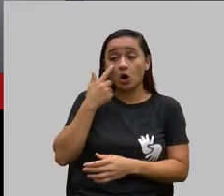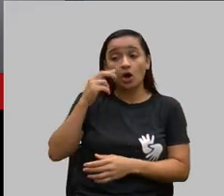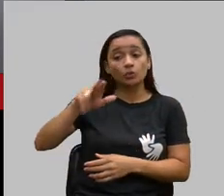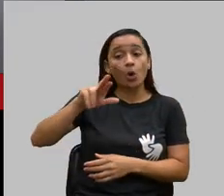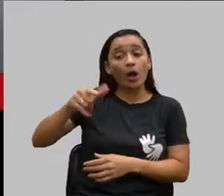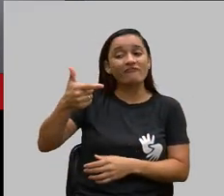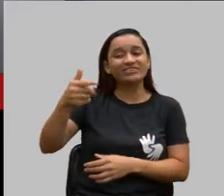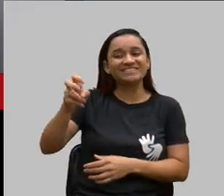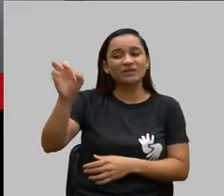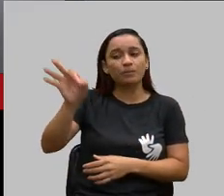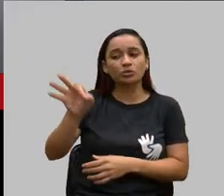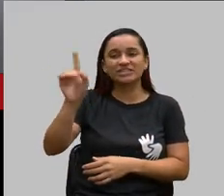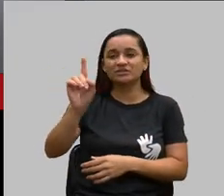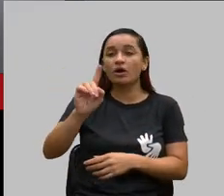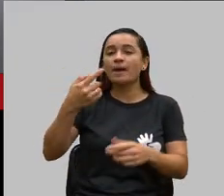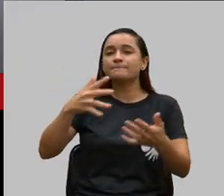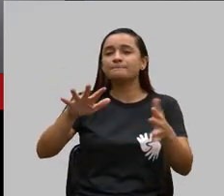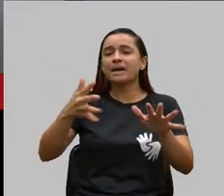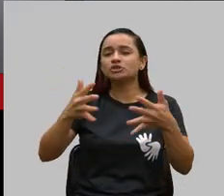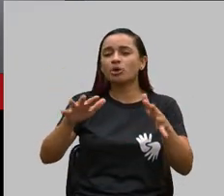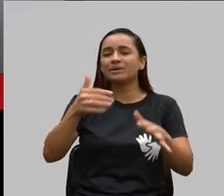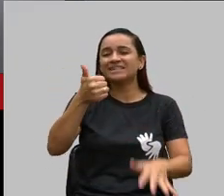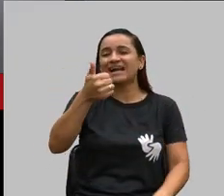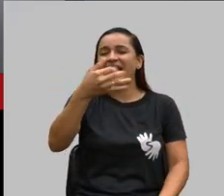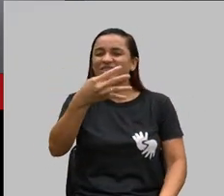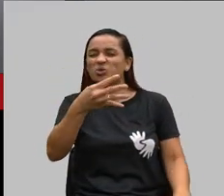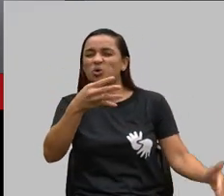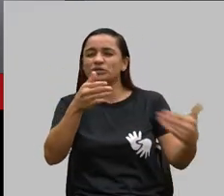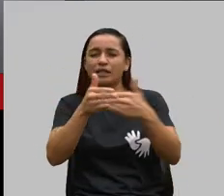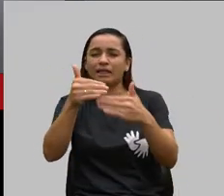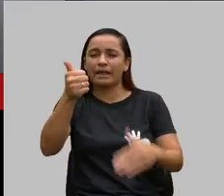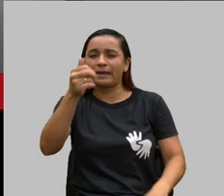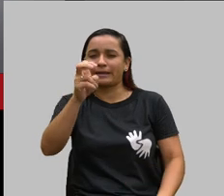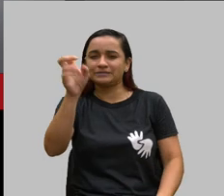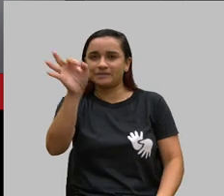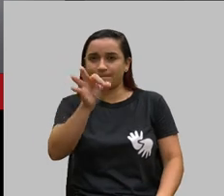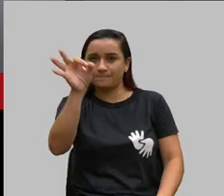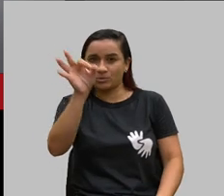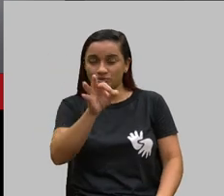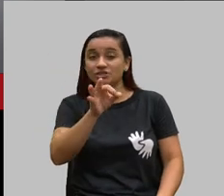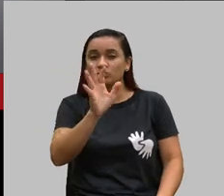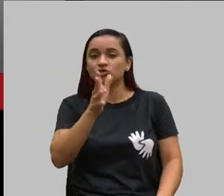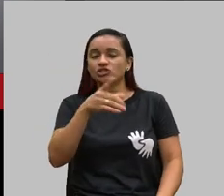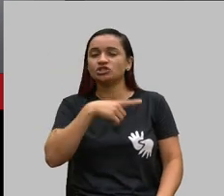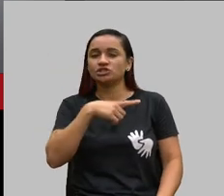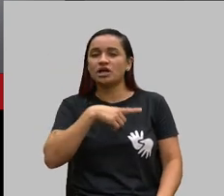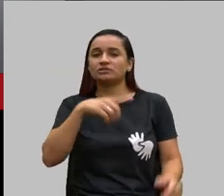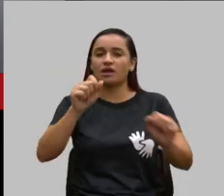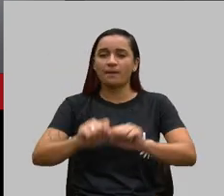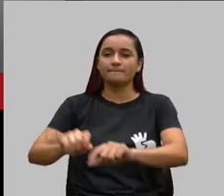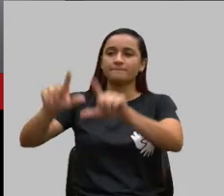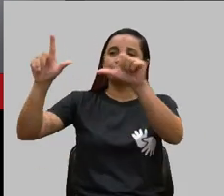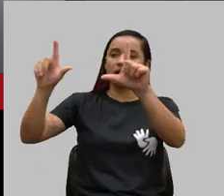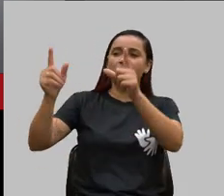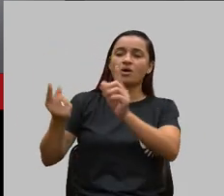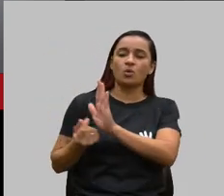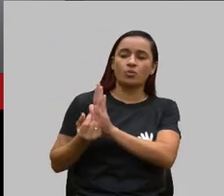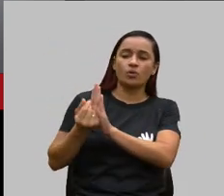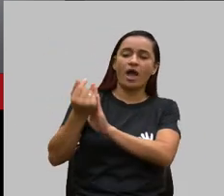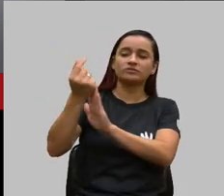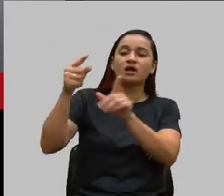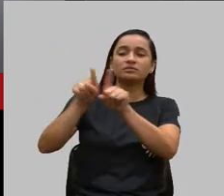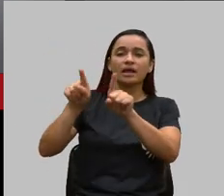não. A média foi em torno de 14% a 15%. Isso está no nosso painel de precificação e de reajuste